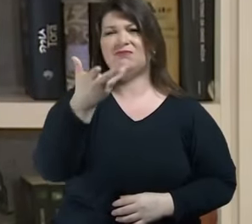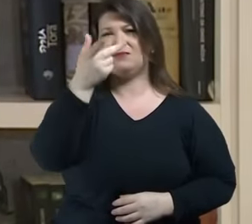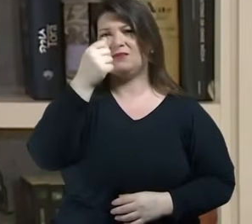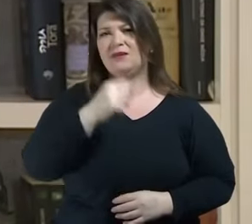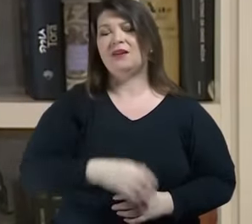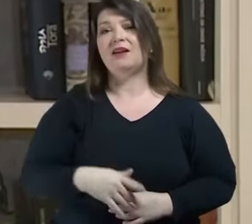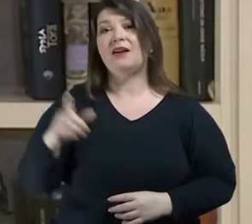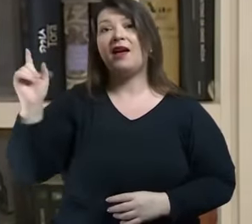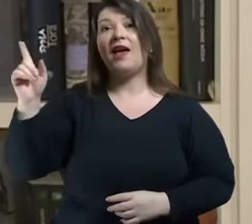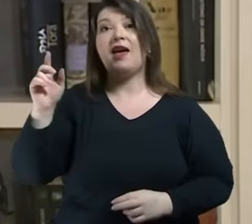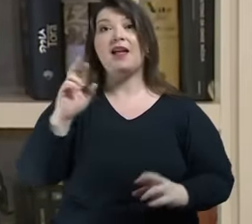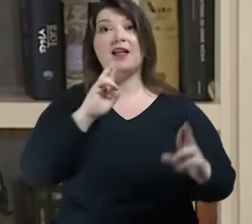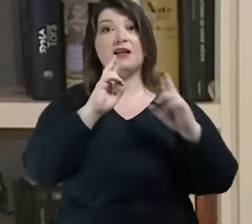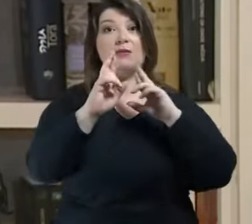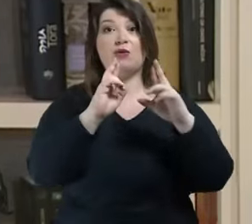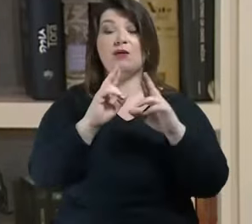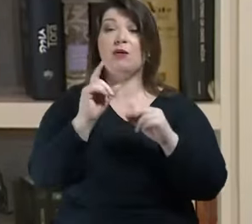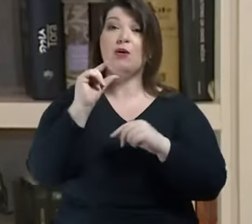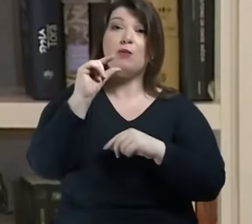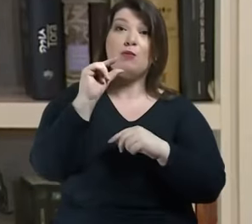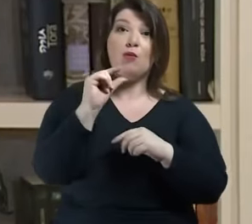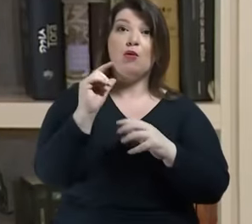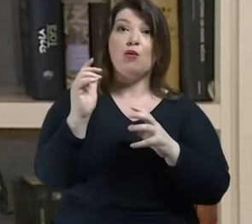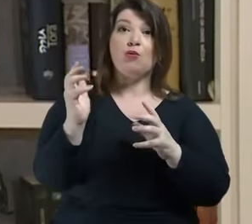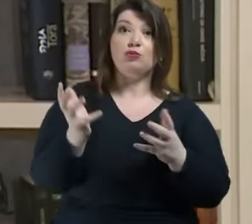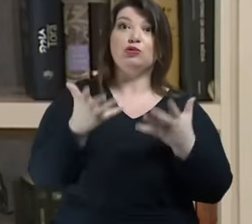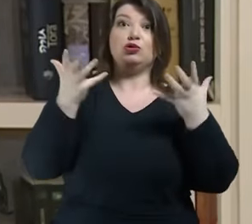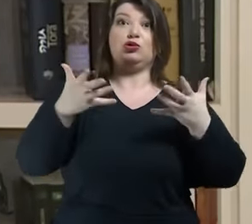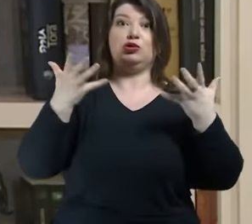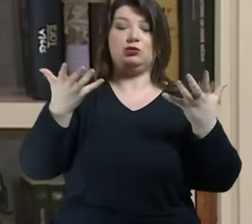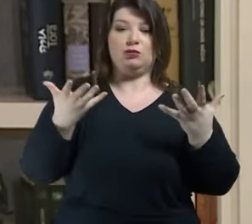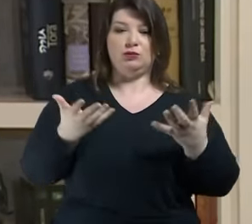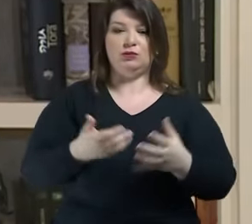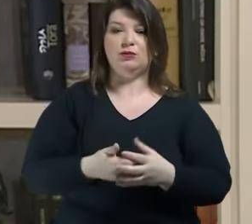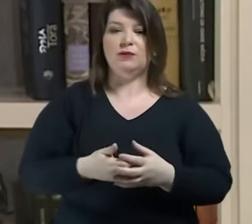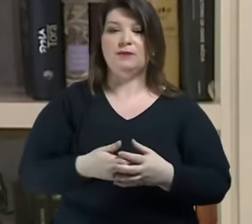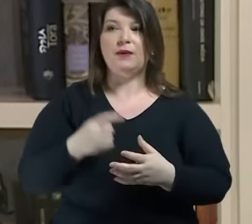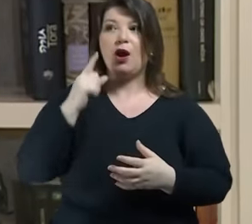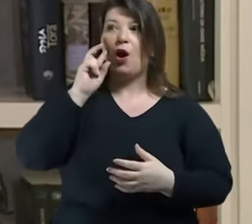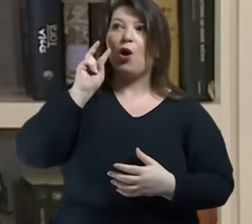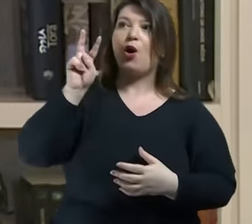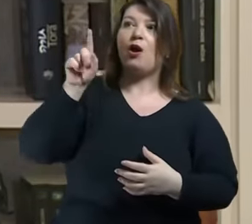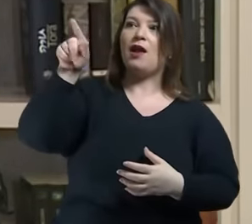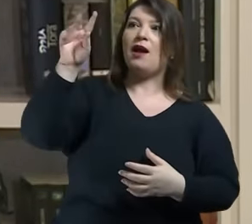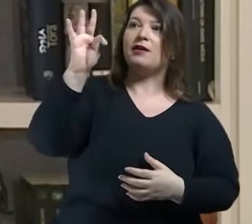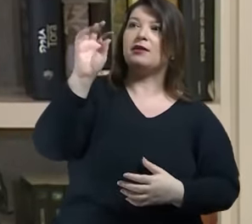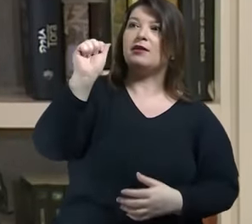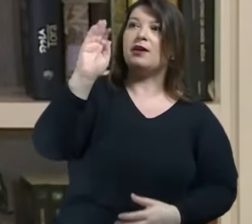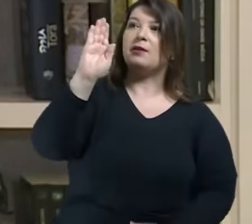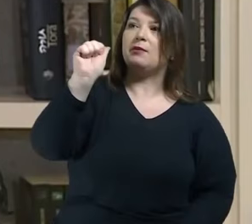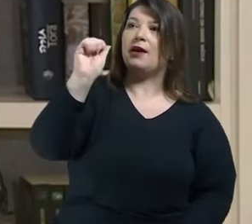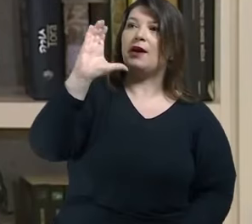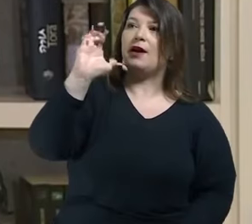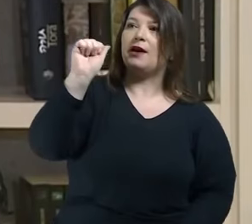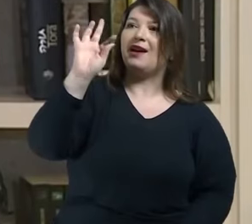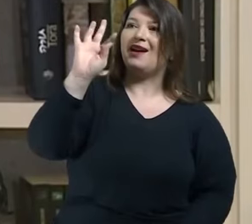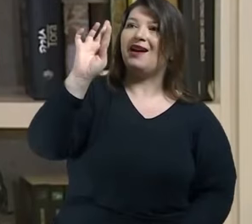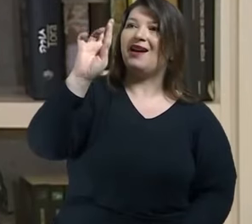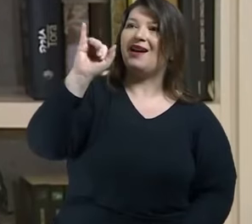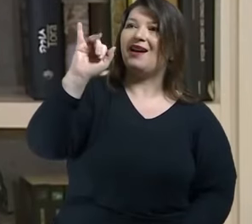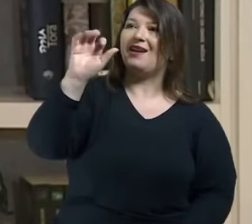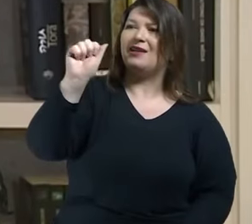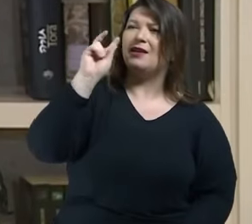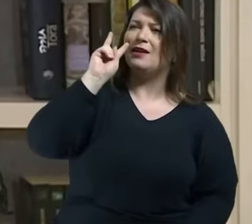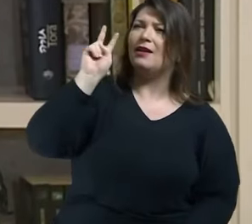estímulos a olhar a tabacaria do outro lado da rua e fazer um grande inesquecível poema sem